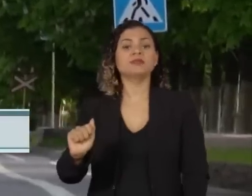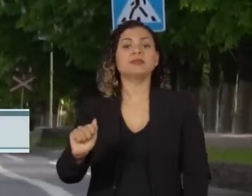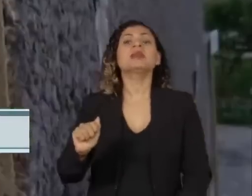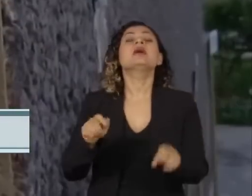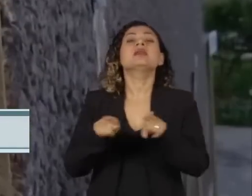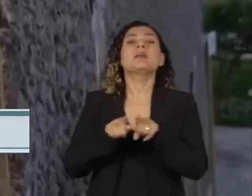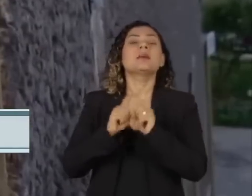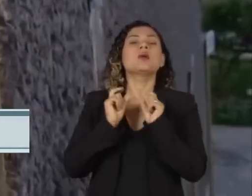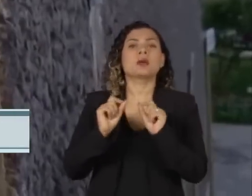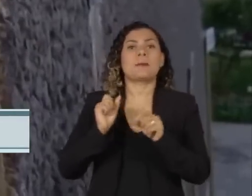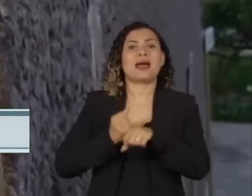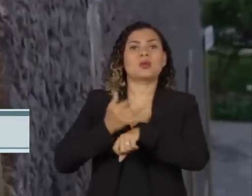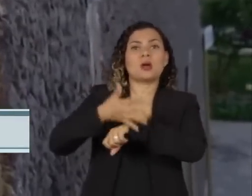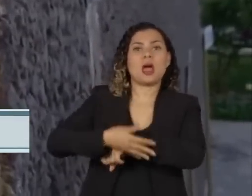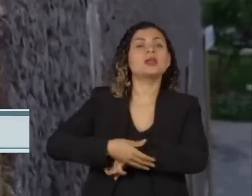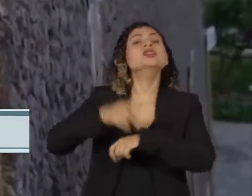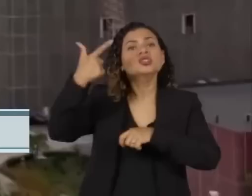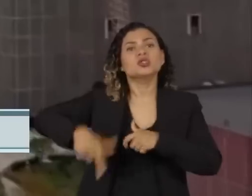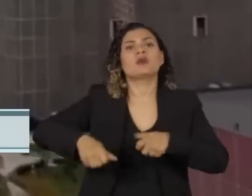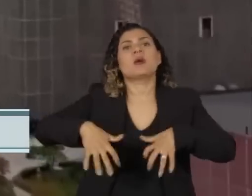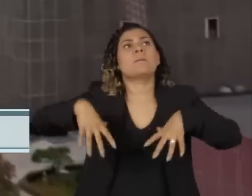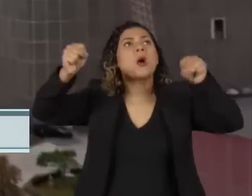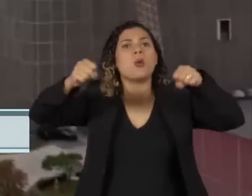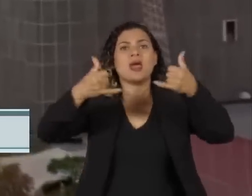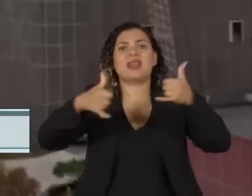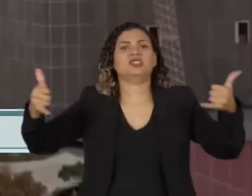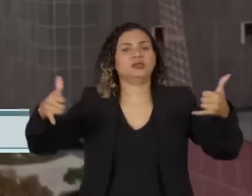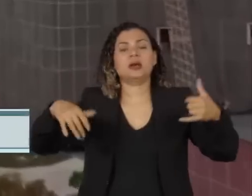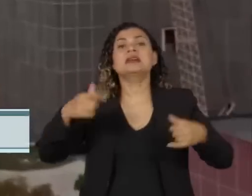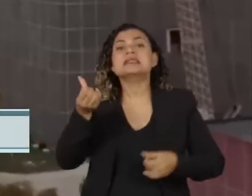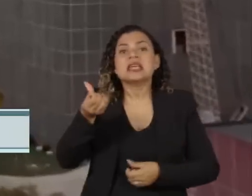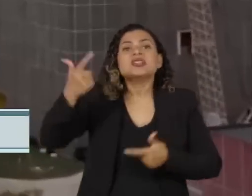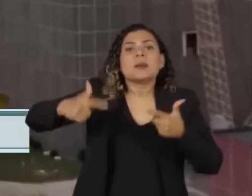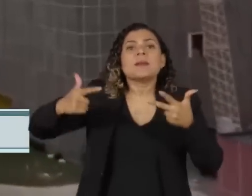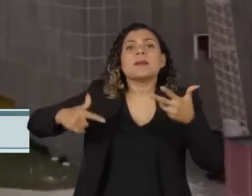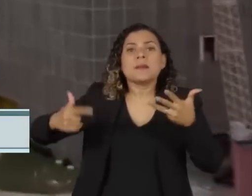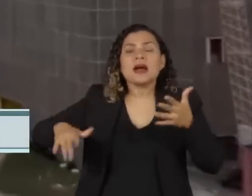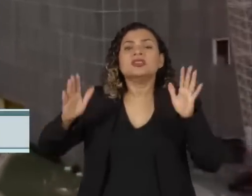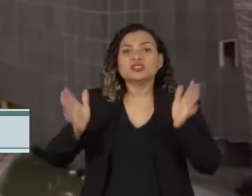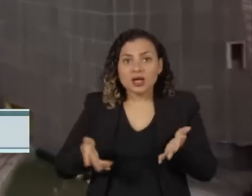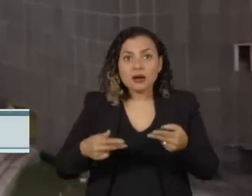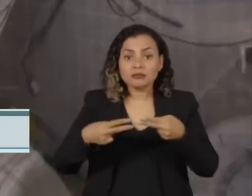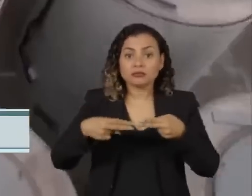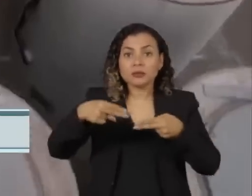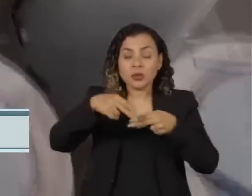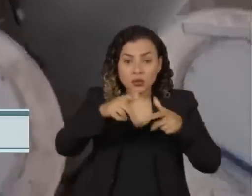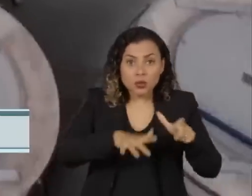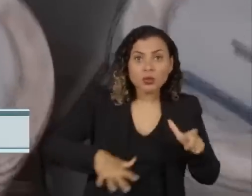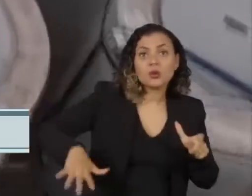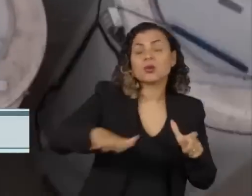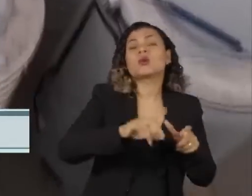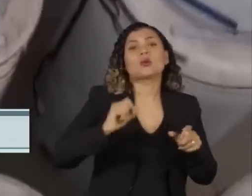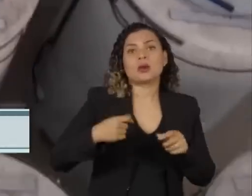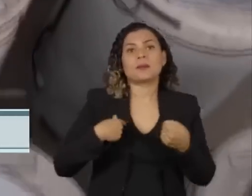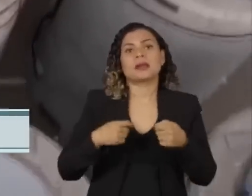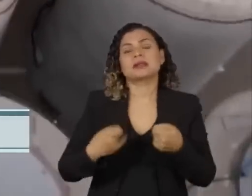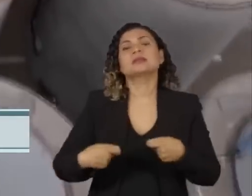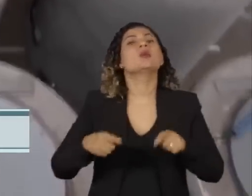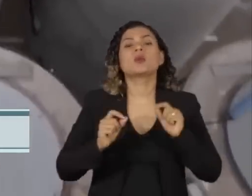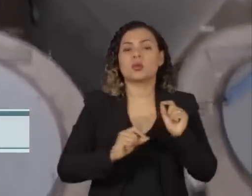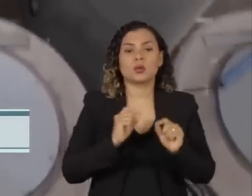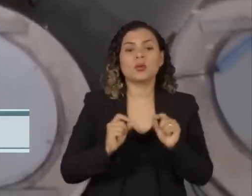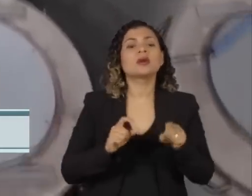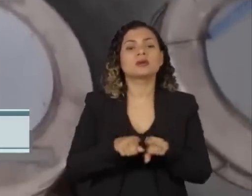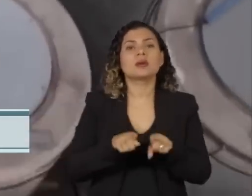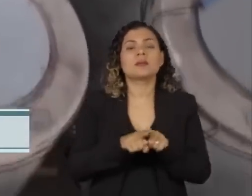madrugada, faltou energia de novo. Pela sexta vez seguida, a usina teve que recorrer ao diesel para manter